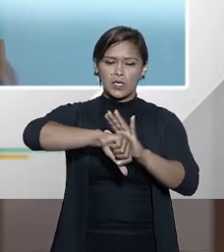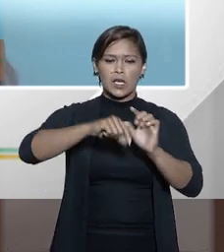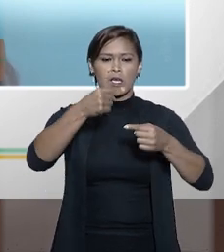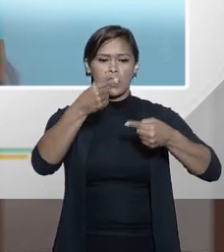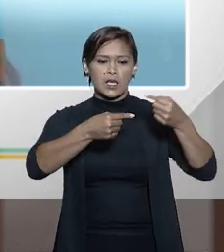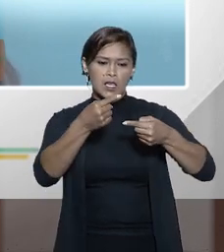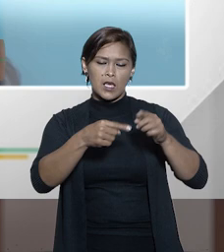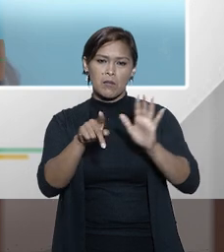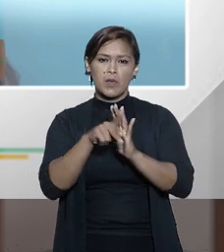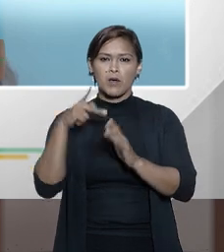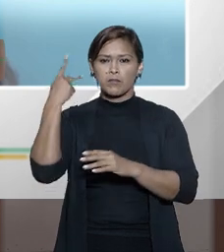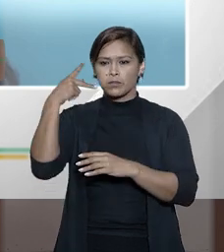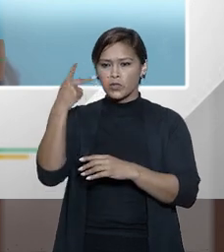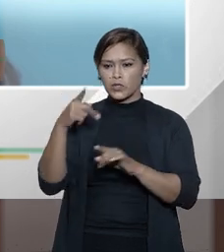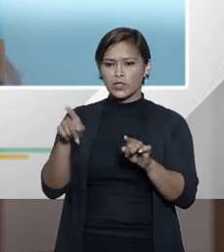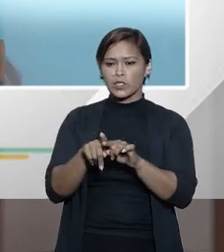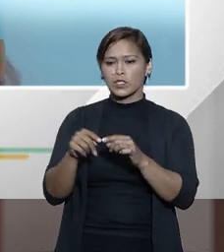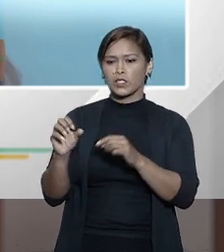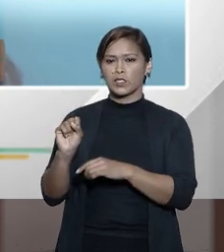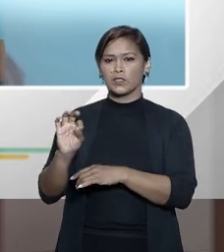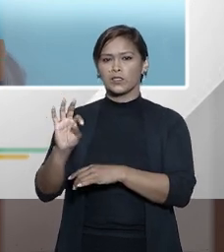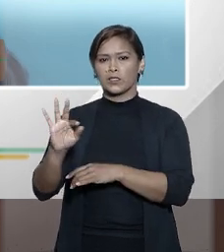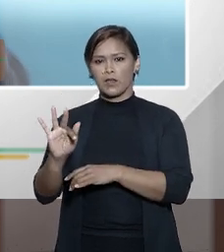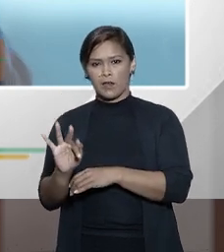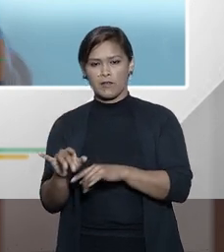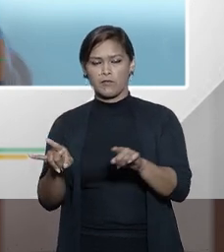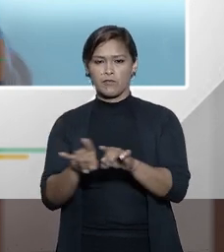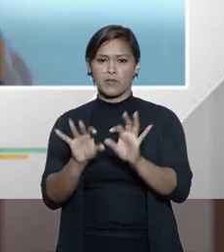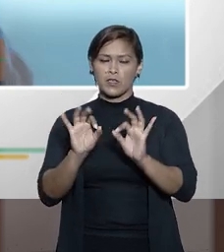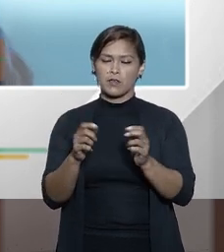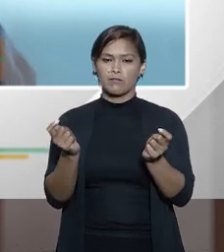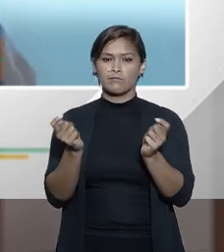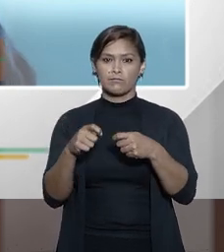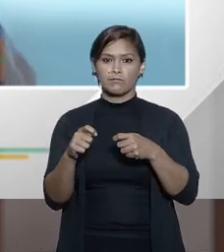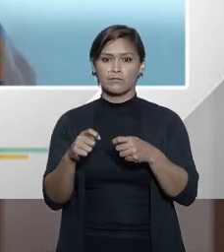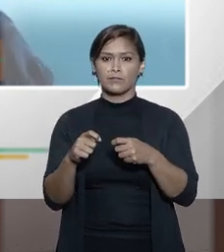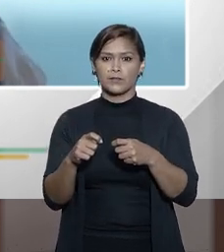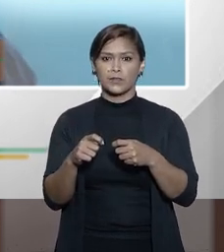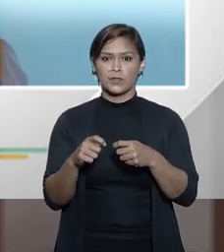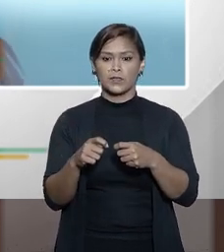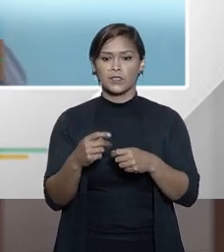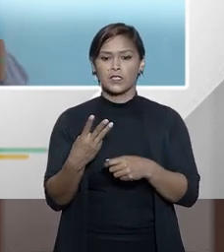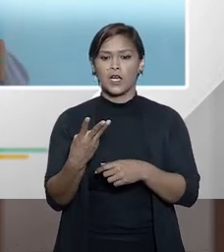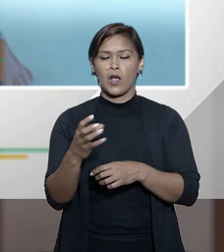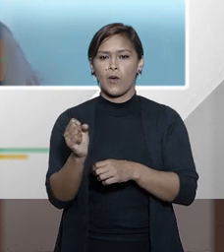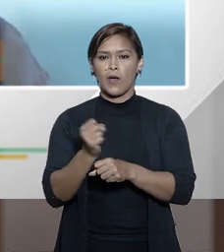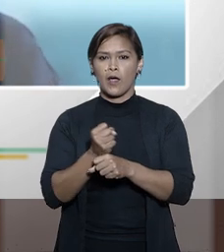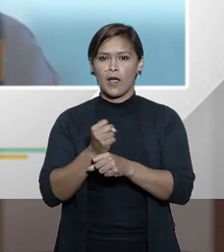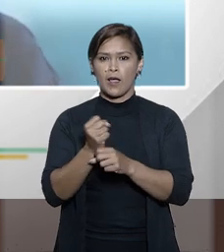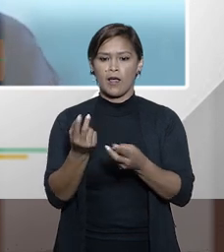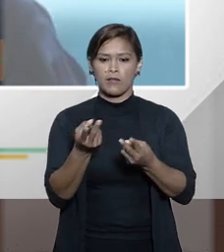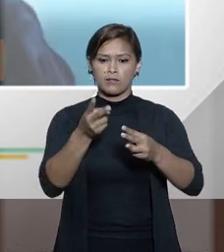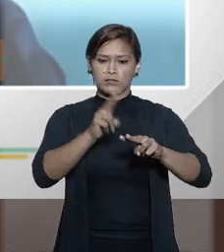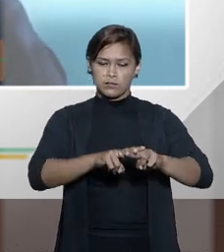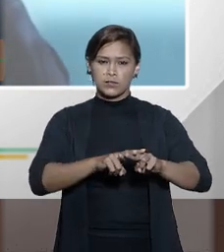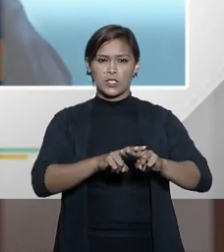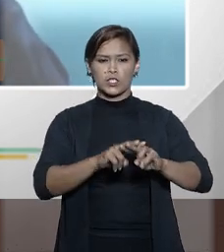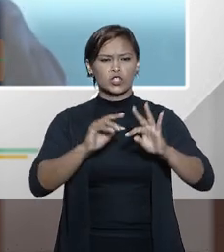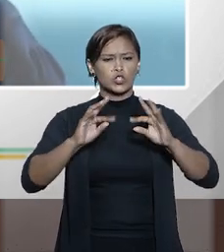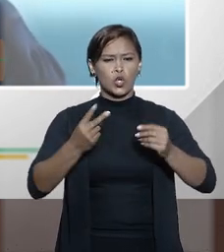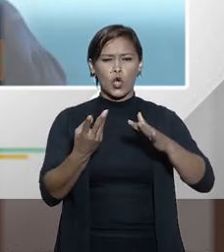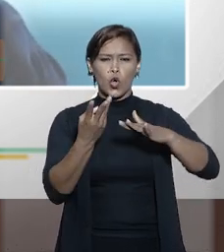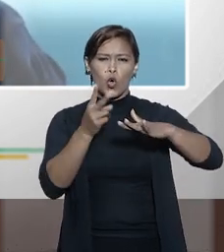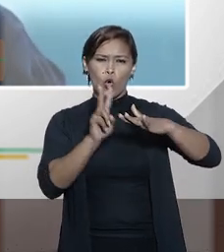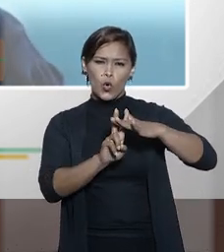político o supremo como disse condiciona aos 30 anos de encarceramento né